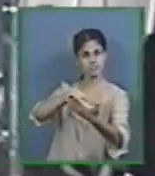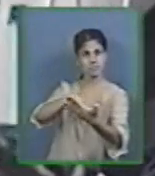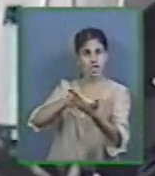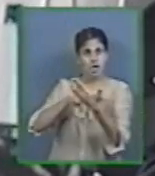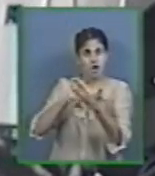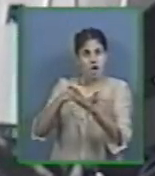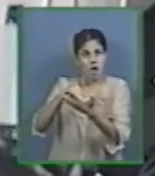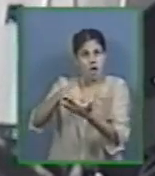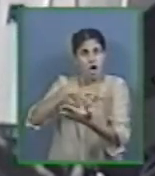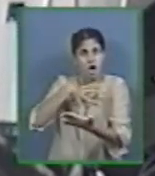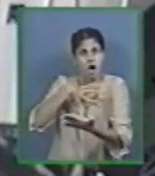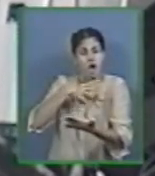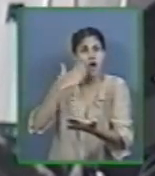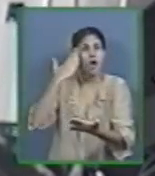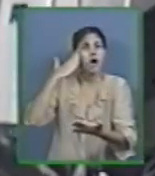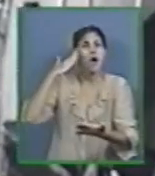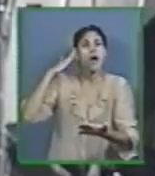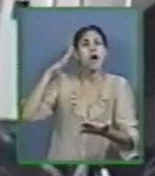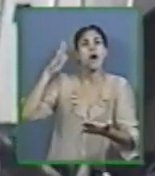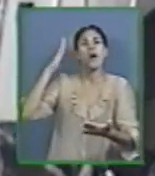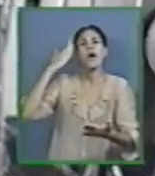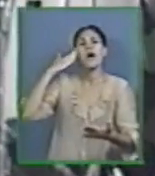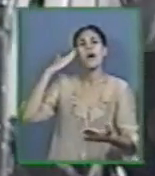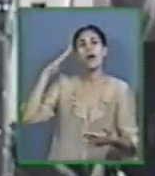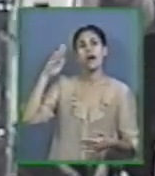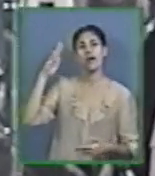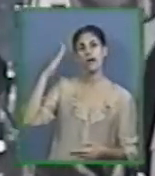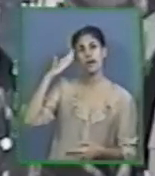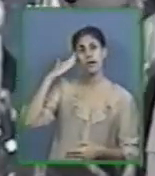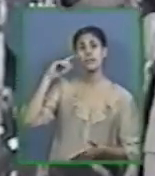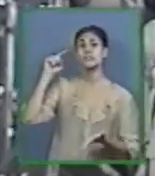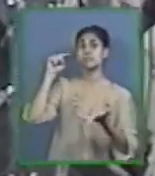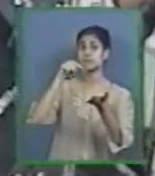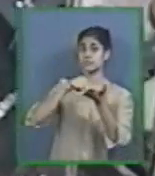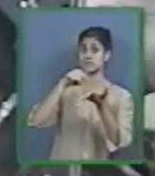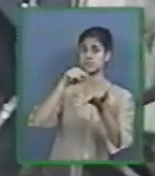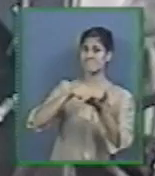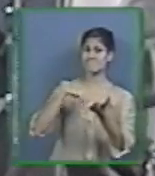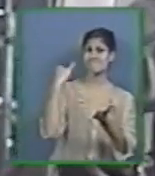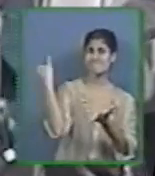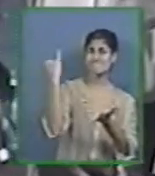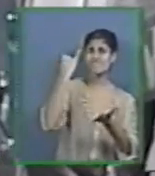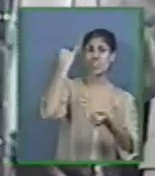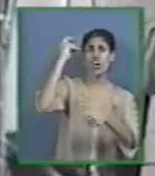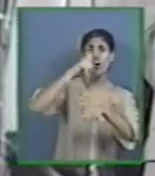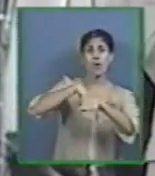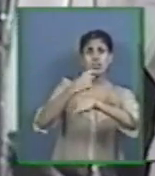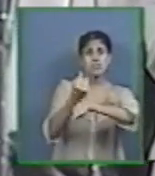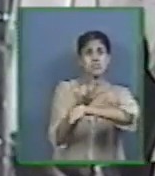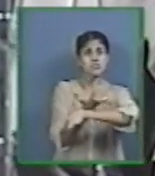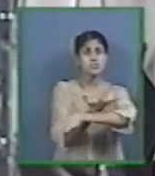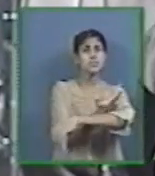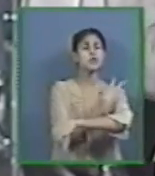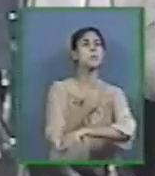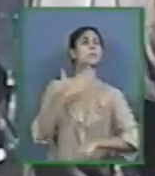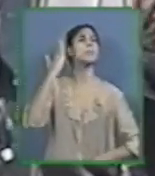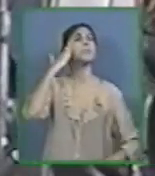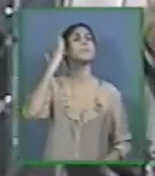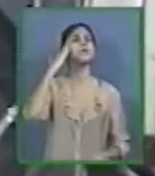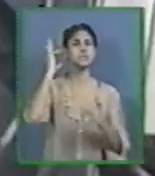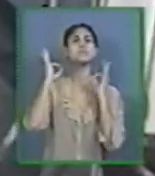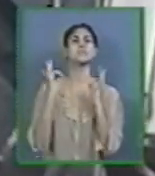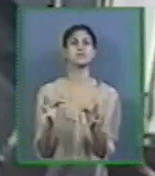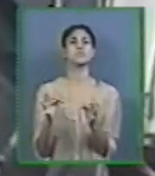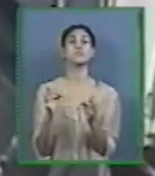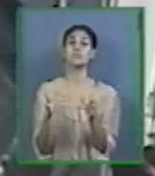você a entende, preste atenção nesse fato Nesse momento surge em você uma certeza, isso é que a